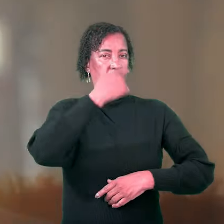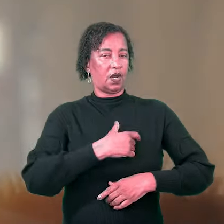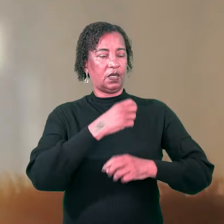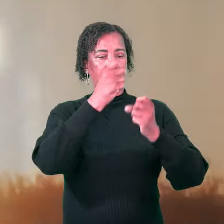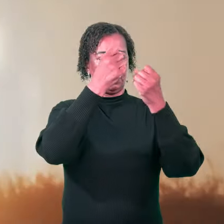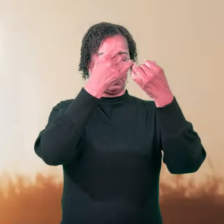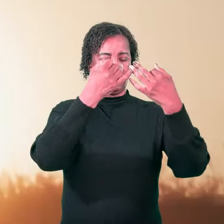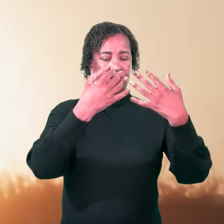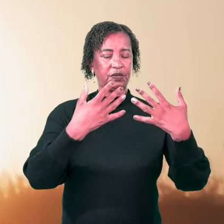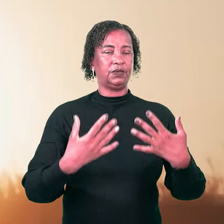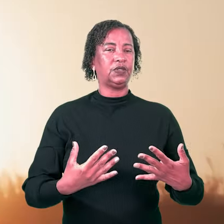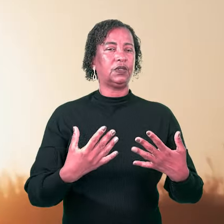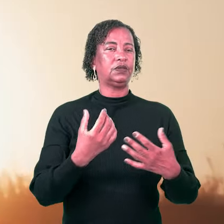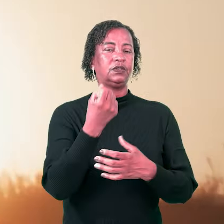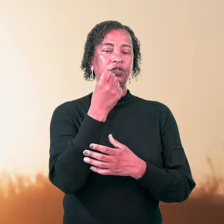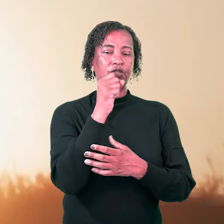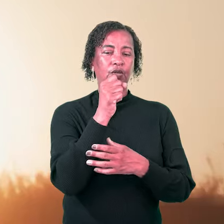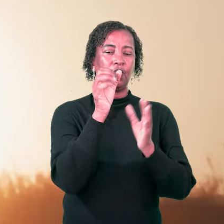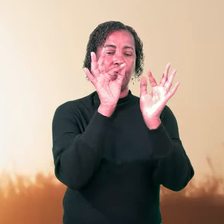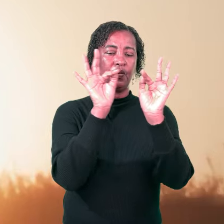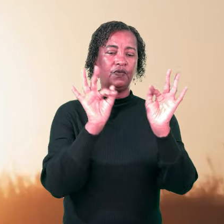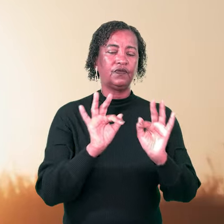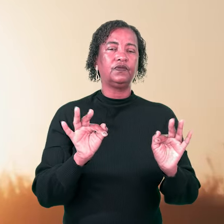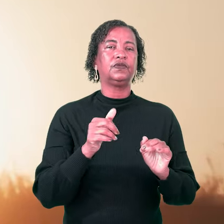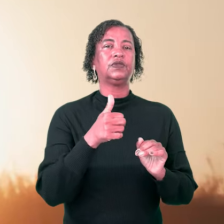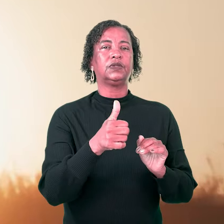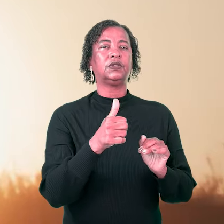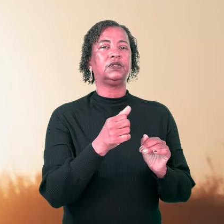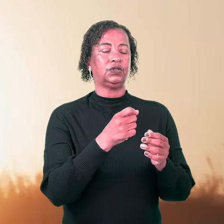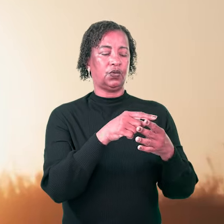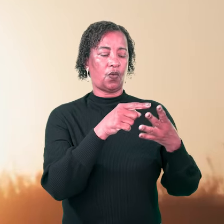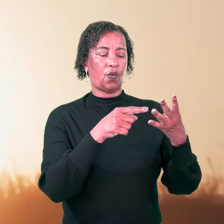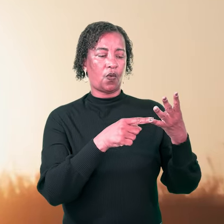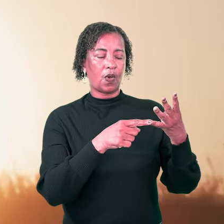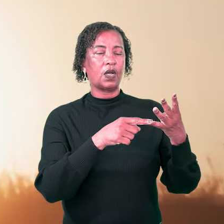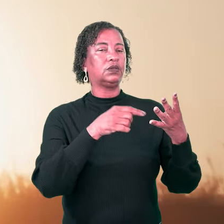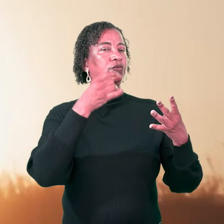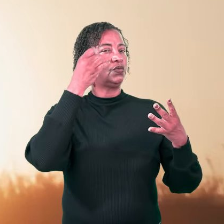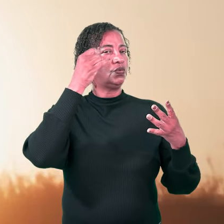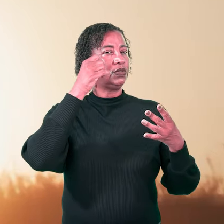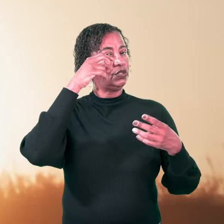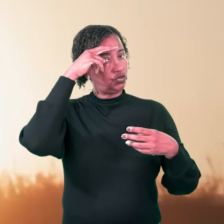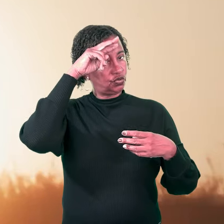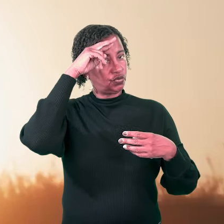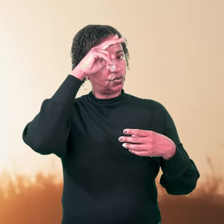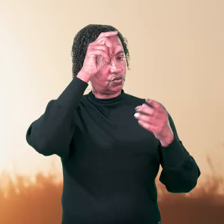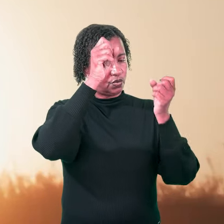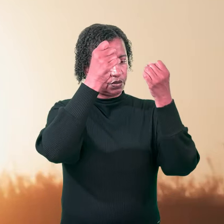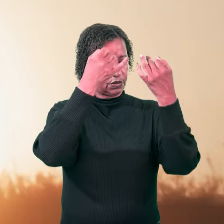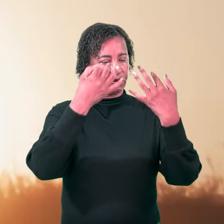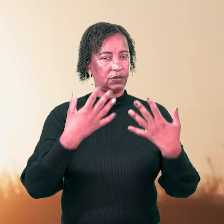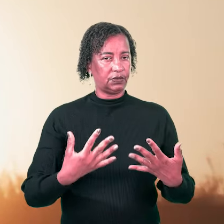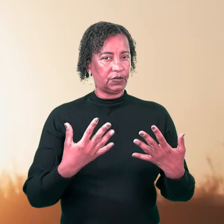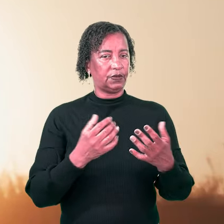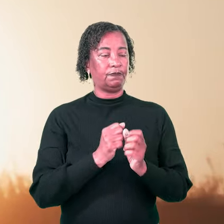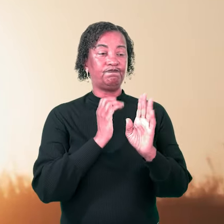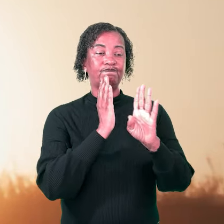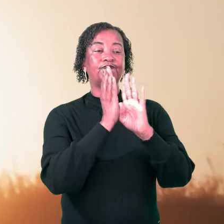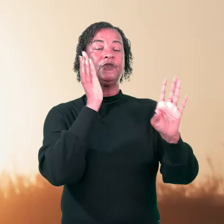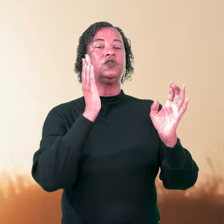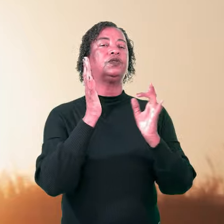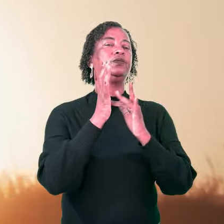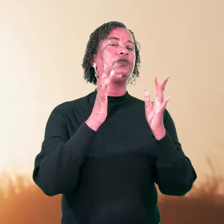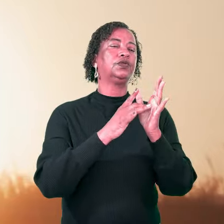dessas oito bem-aventuranças com quatro ilustrações. Nessas quatro ilustrações descobrimos que Jesus